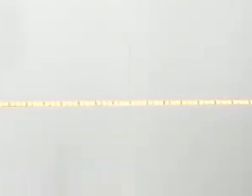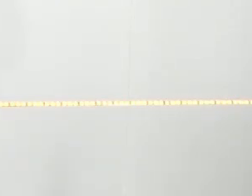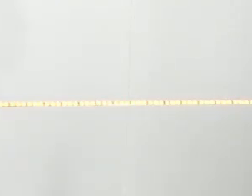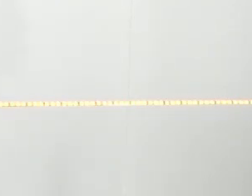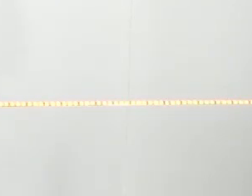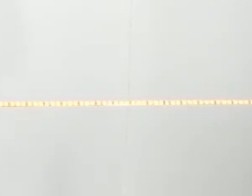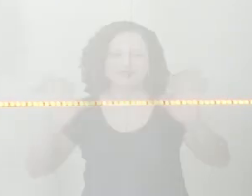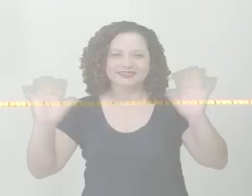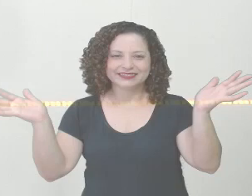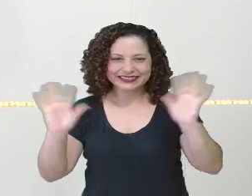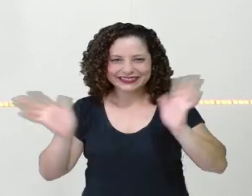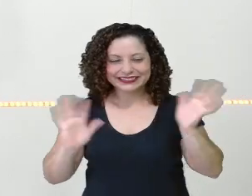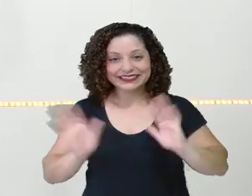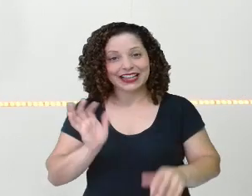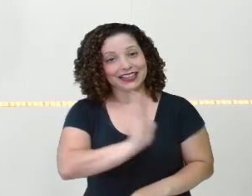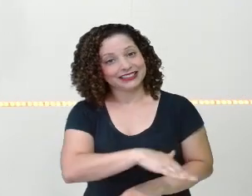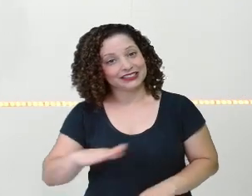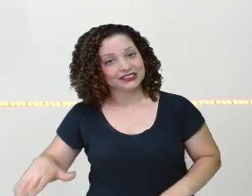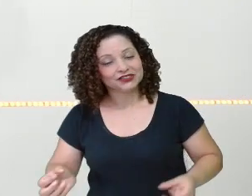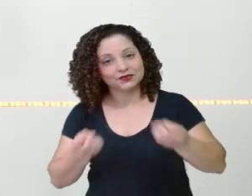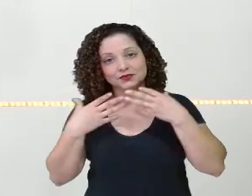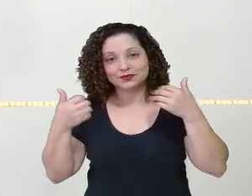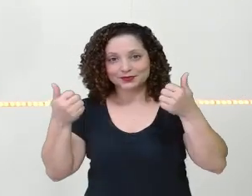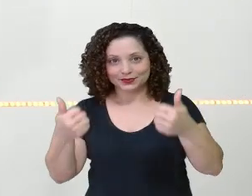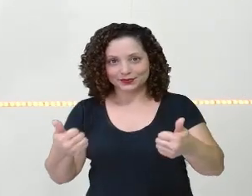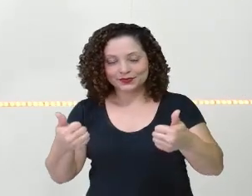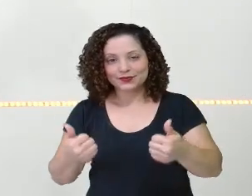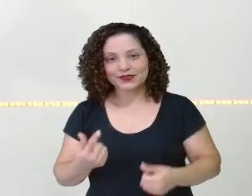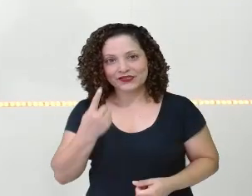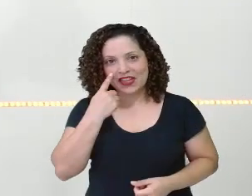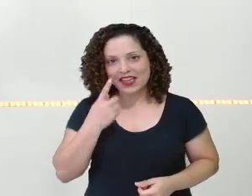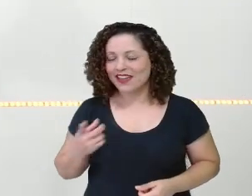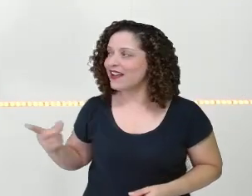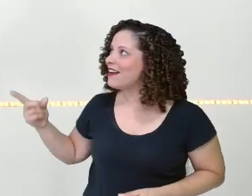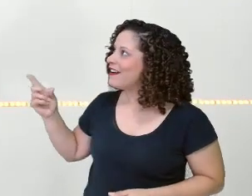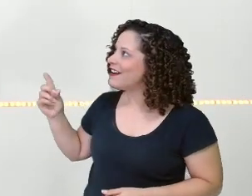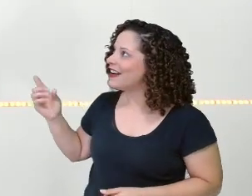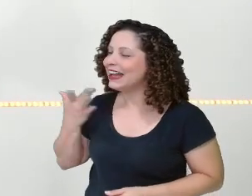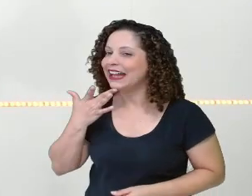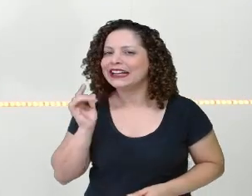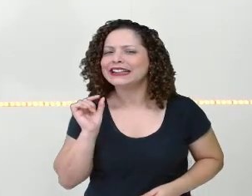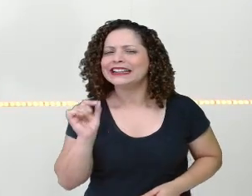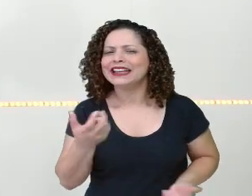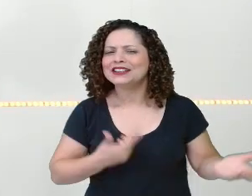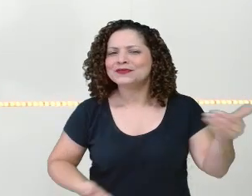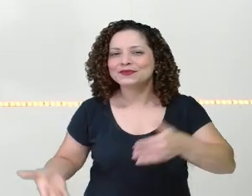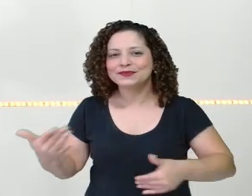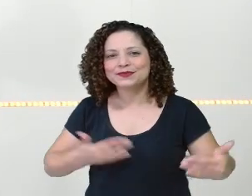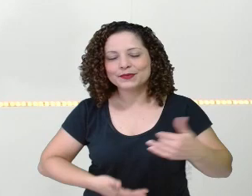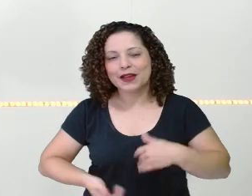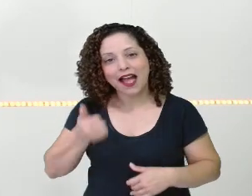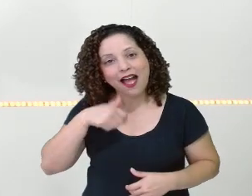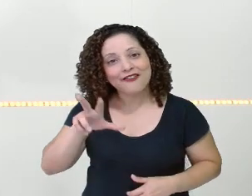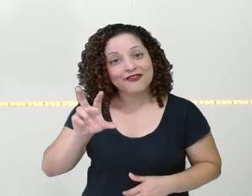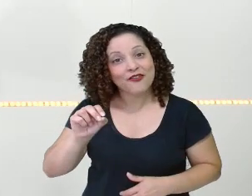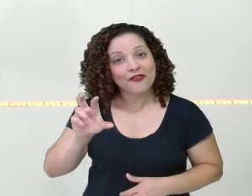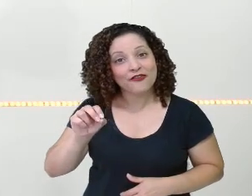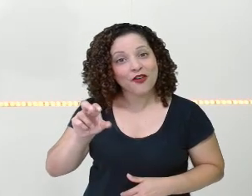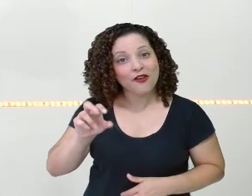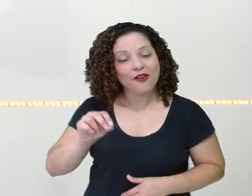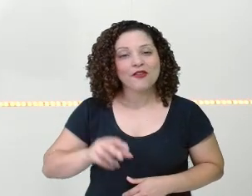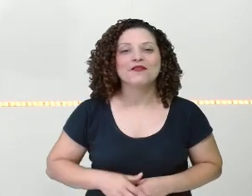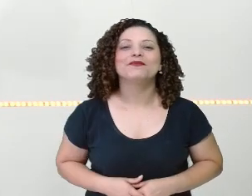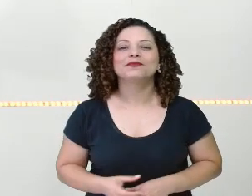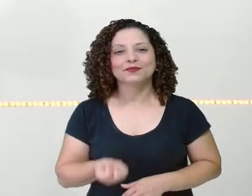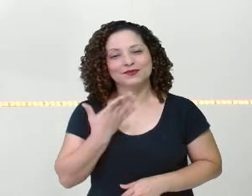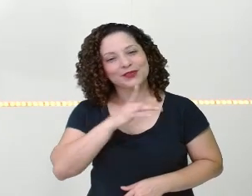Olá, crianças! Tudo bem com vocês? Olha por que eu estou aqui. Bom dia, vovó Brígida! Tudo bem? Tudo